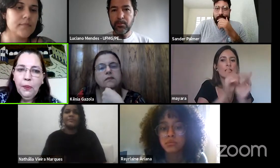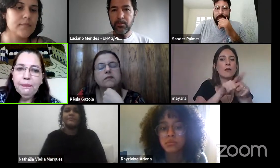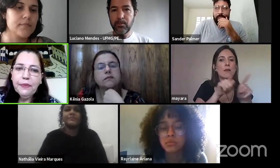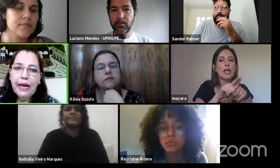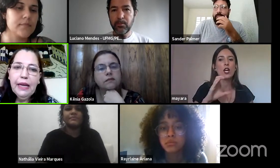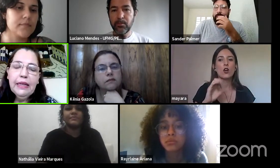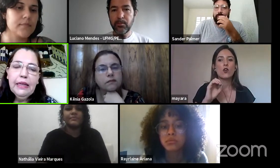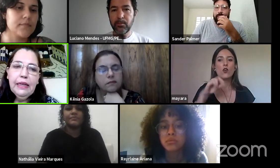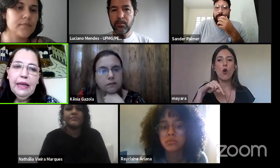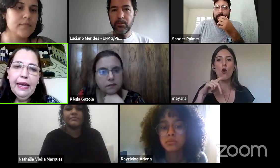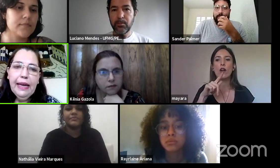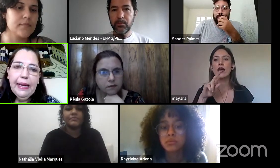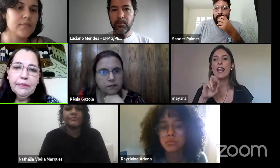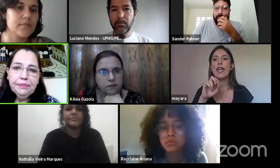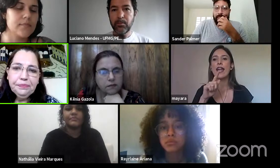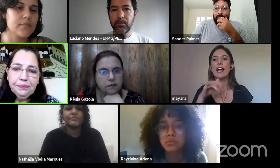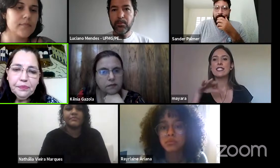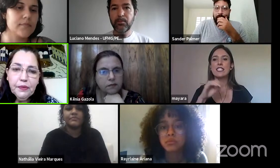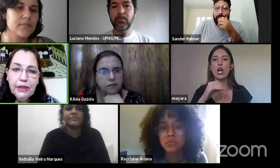Portugal,